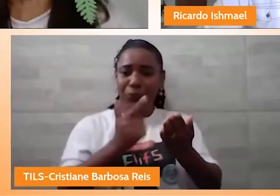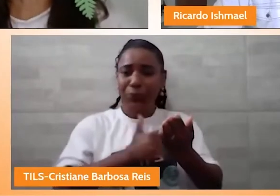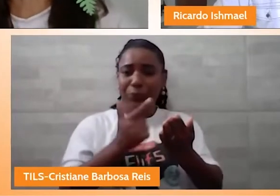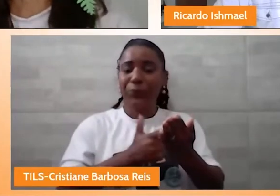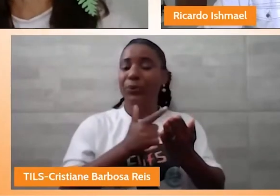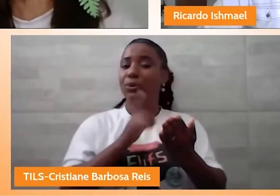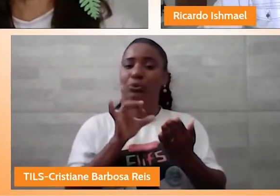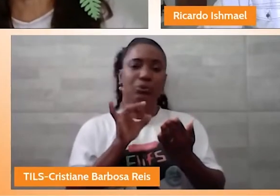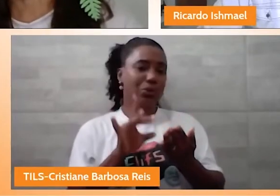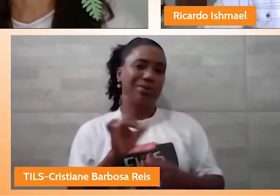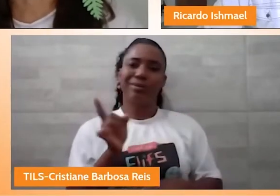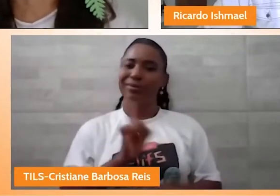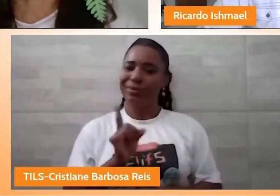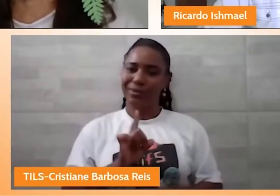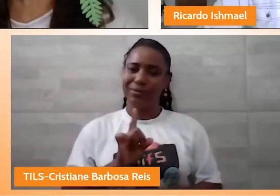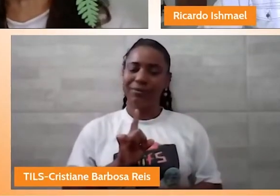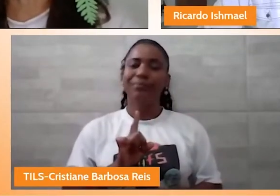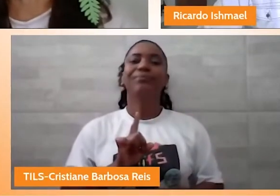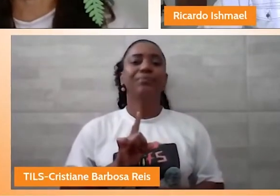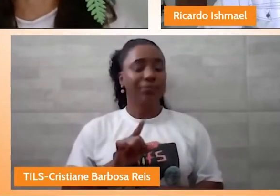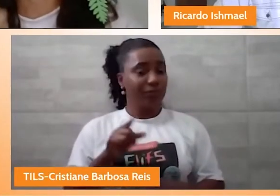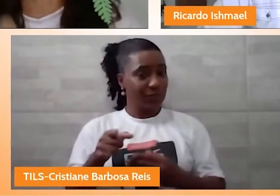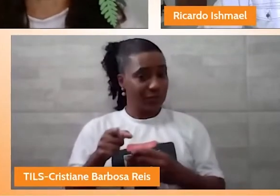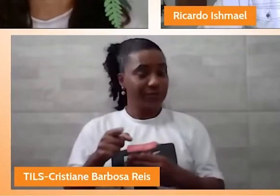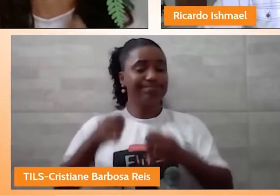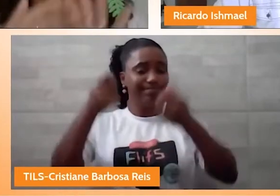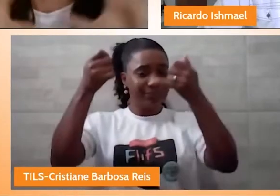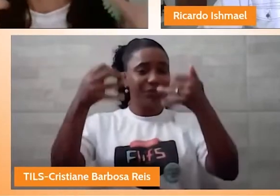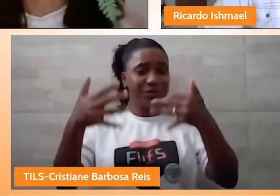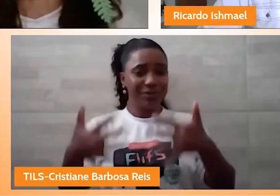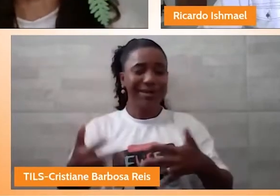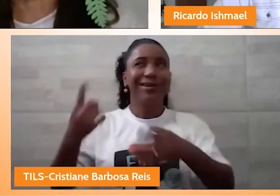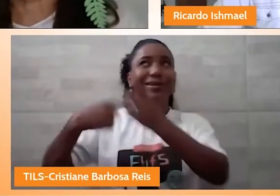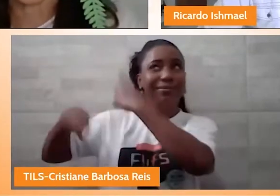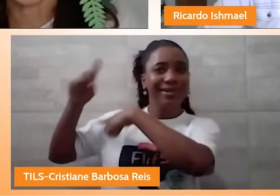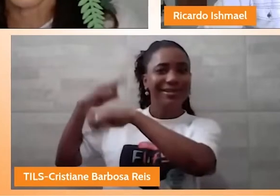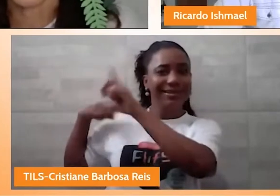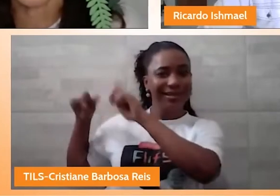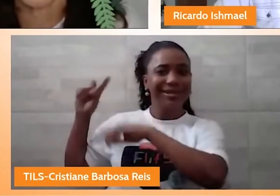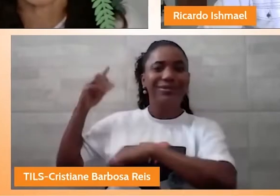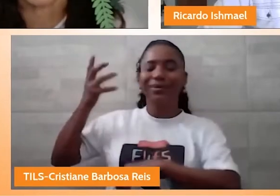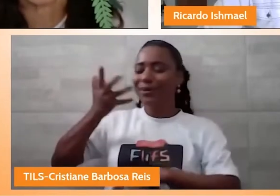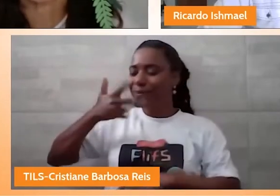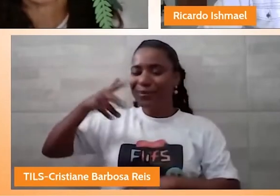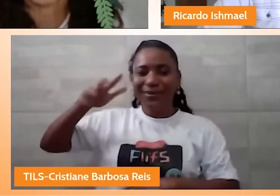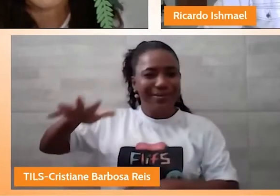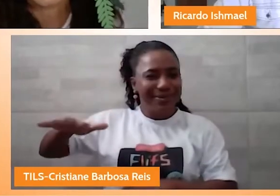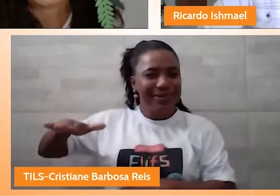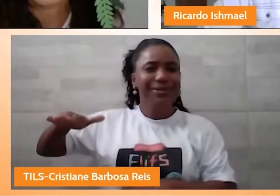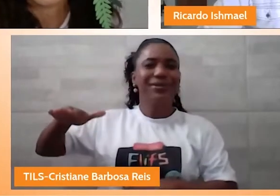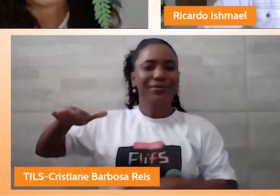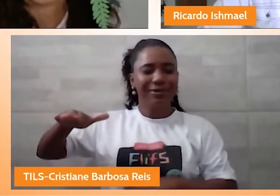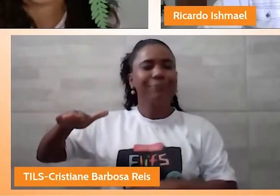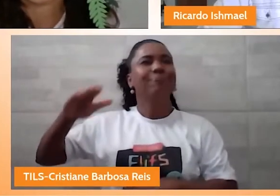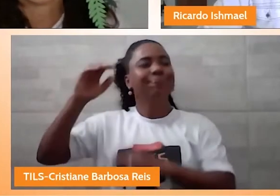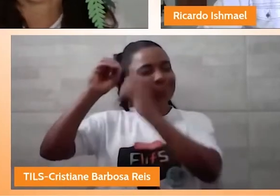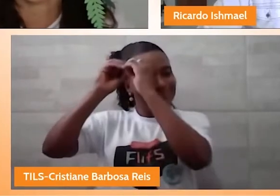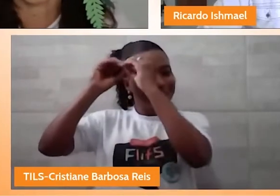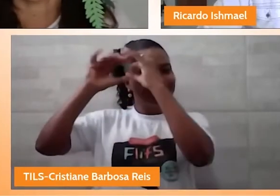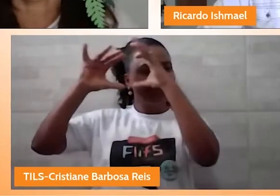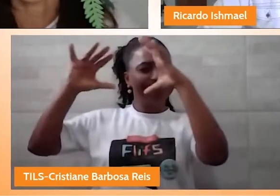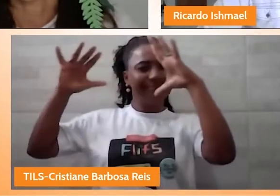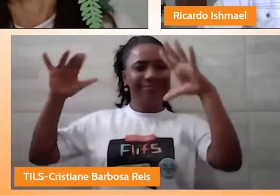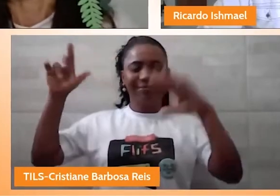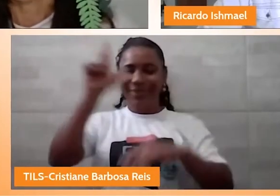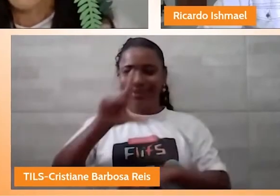públicas. Como é importante que você traz essa coisa, desde muito pequeno, você abra esse horizonte para você do mundo da literatura,